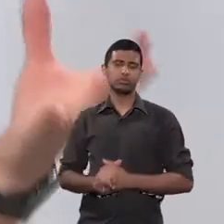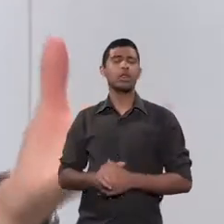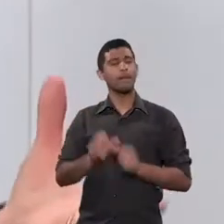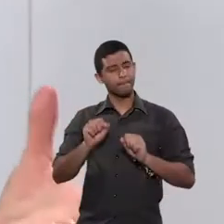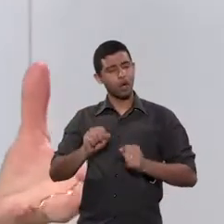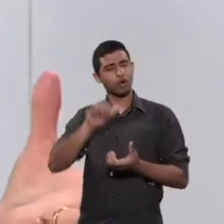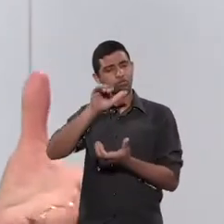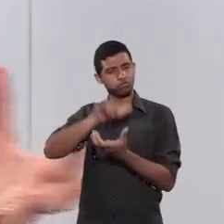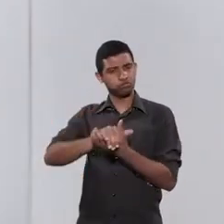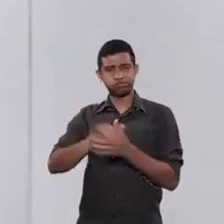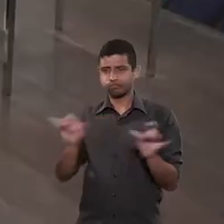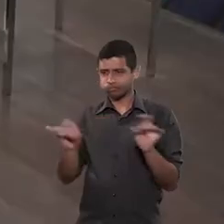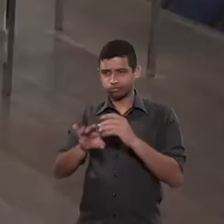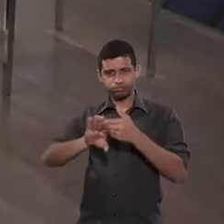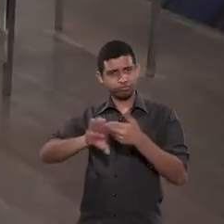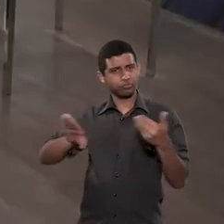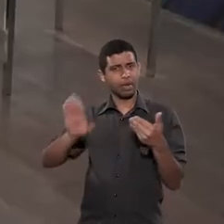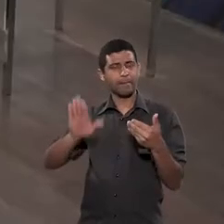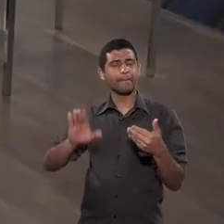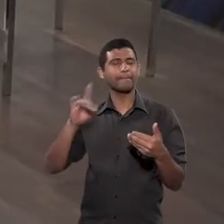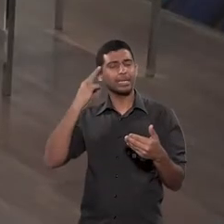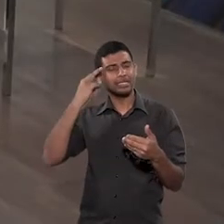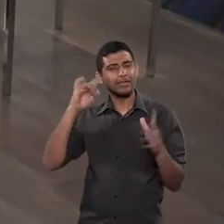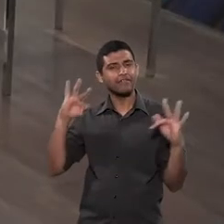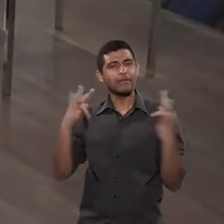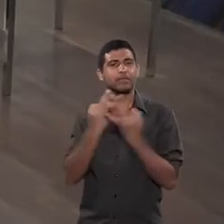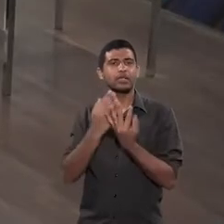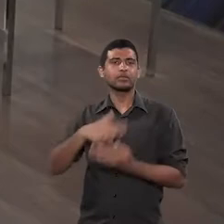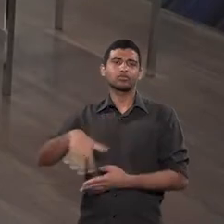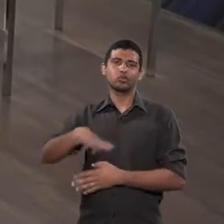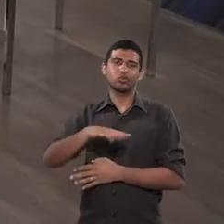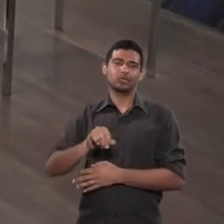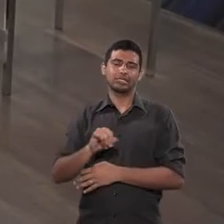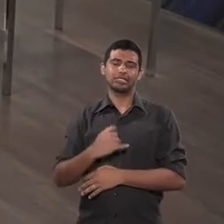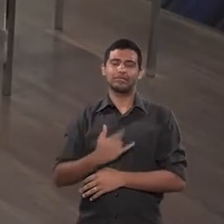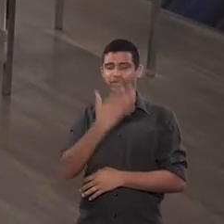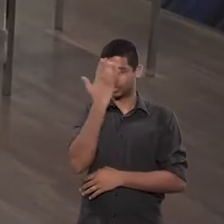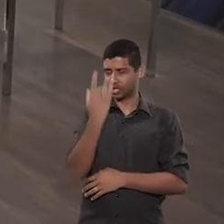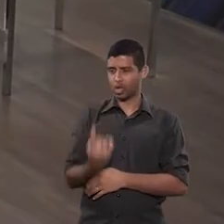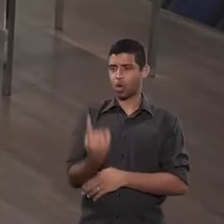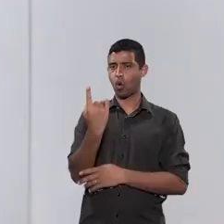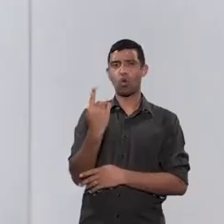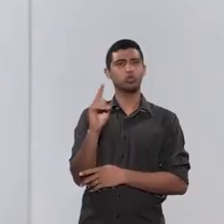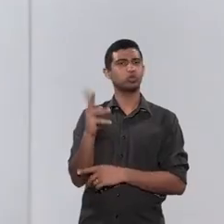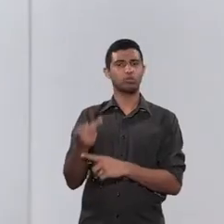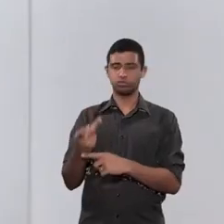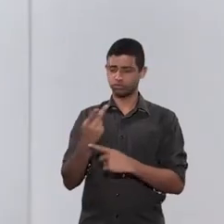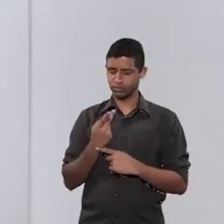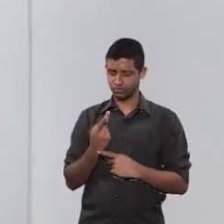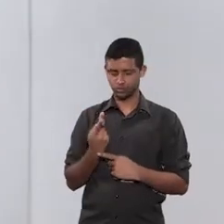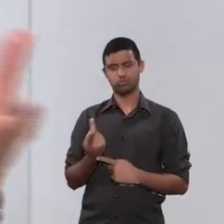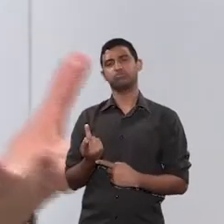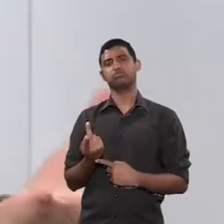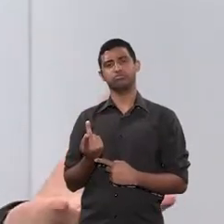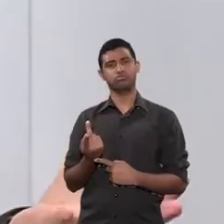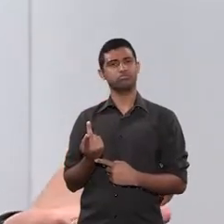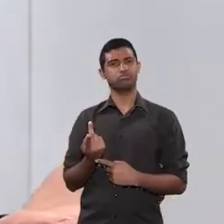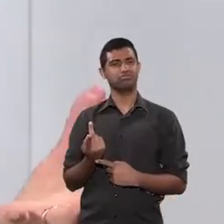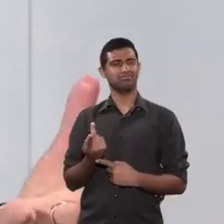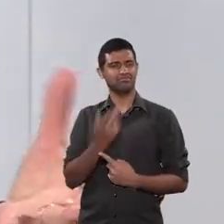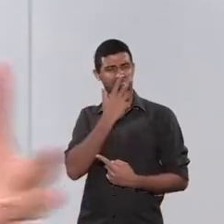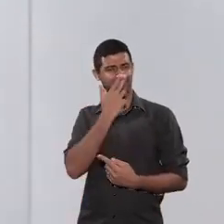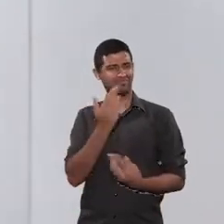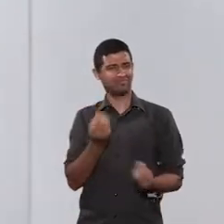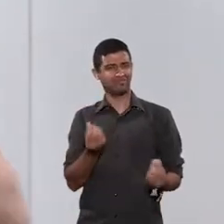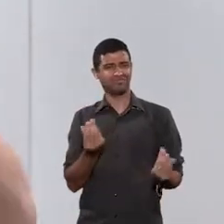mesmo que separada, você tem que pensar na família inteira. Porque se você for pensar só naquele ente que está te procurando, vai virar uma